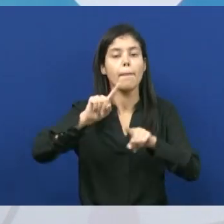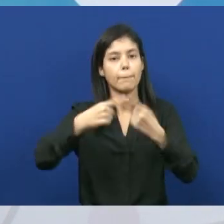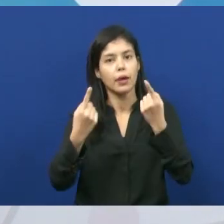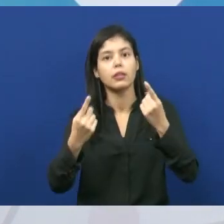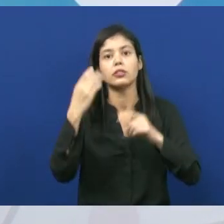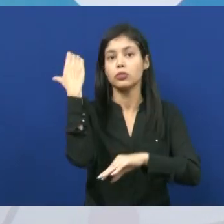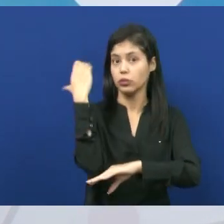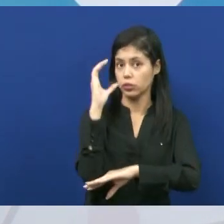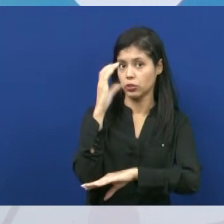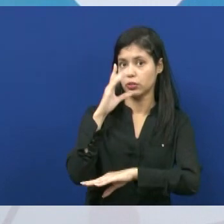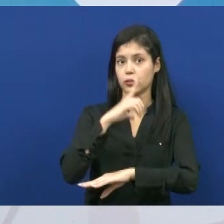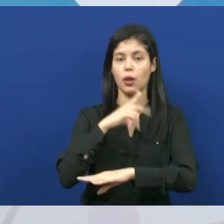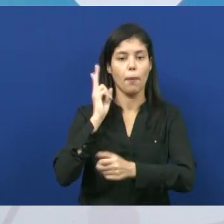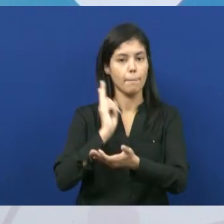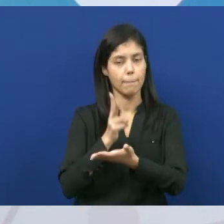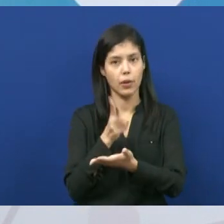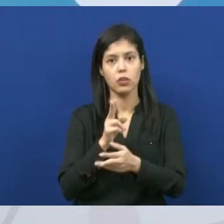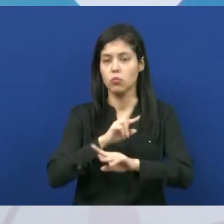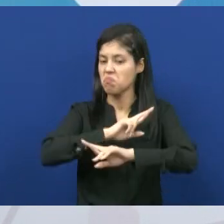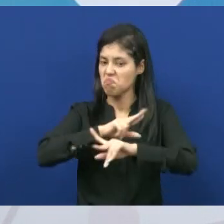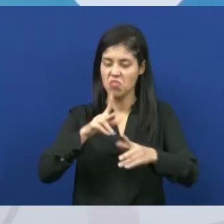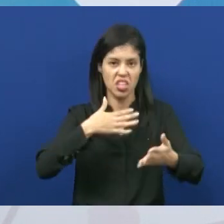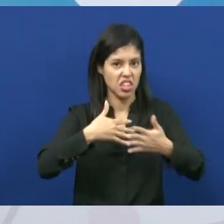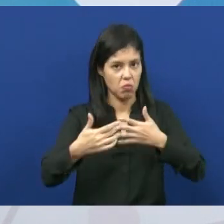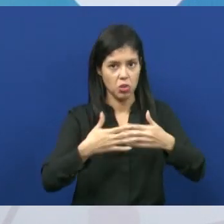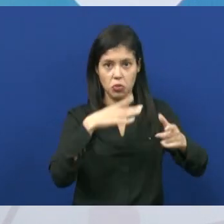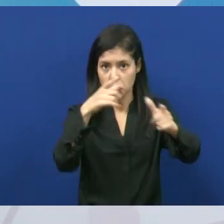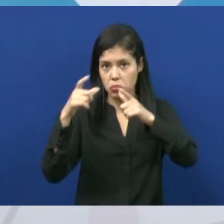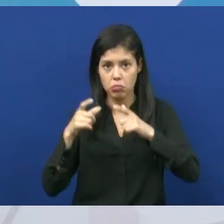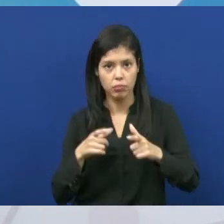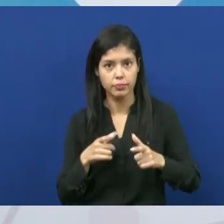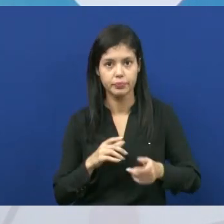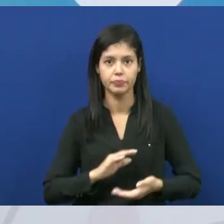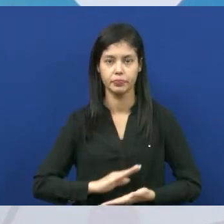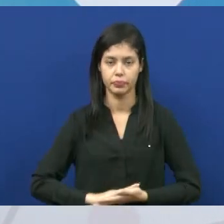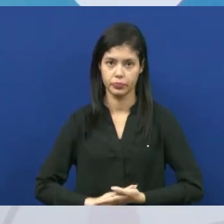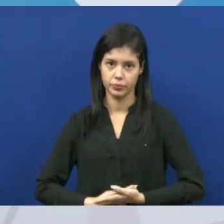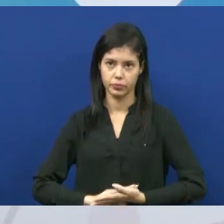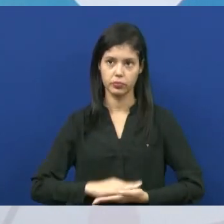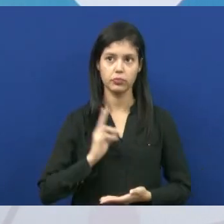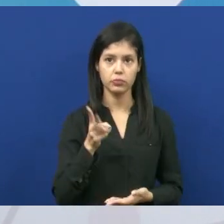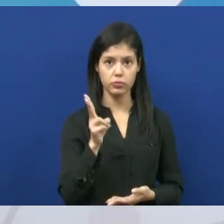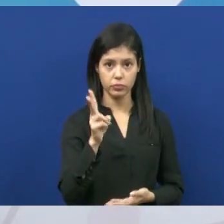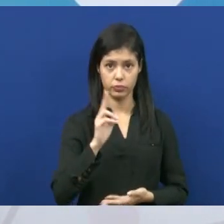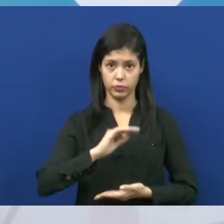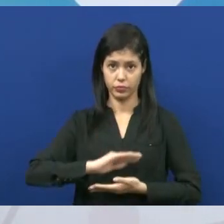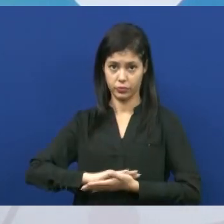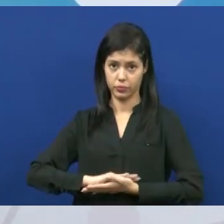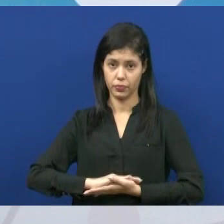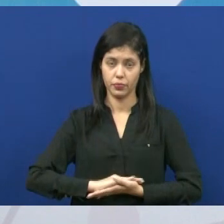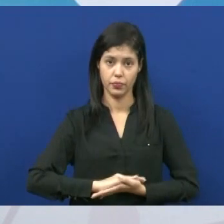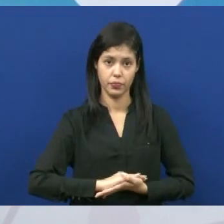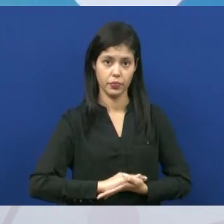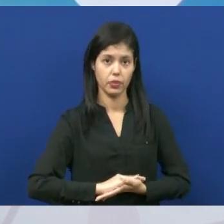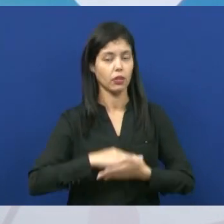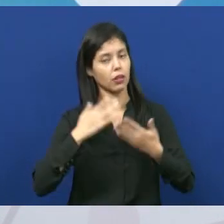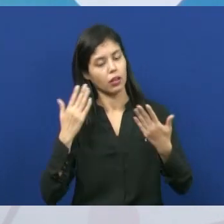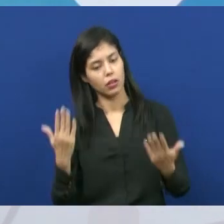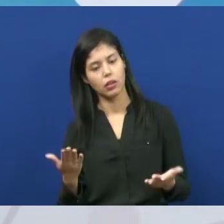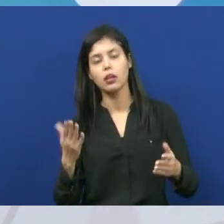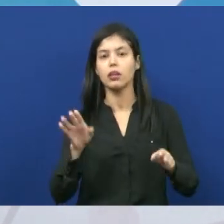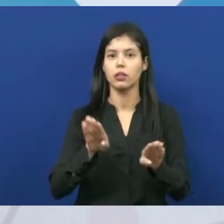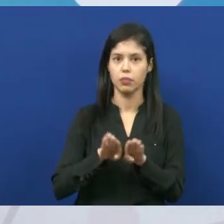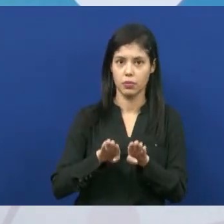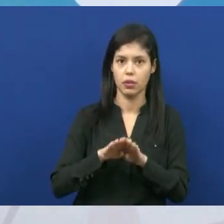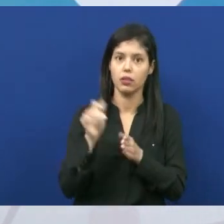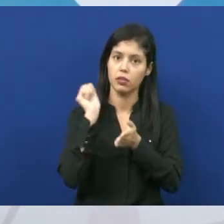será o mesmo e dependente da região onde eu esteja. Continuando, além da gente saber